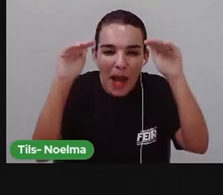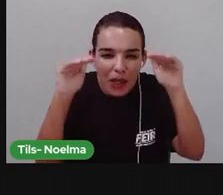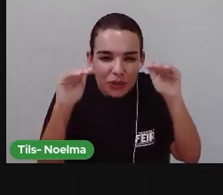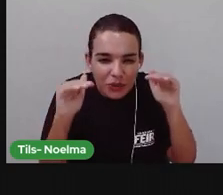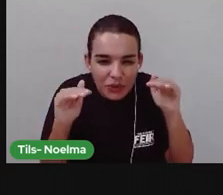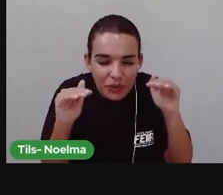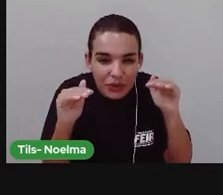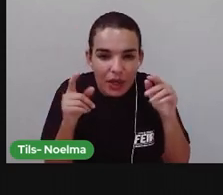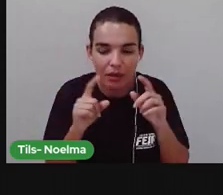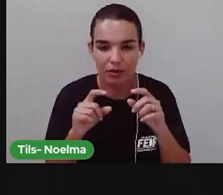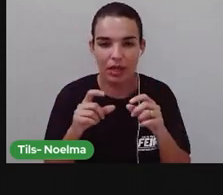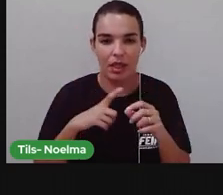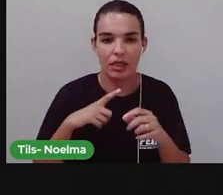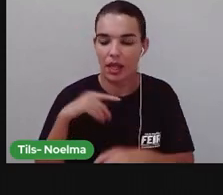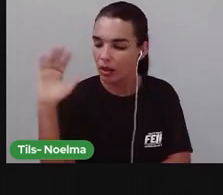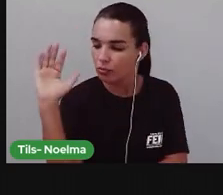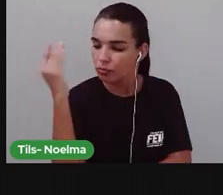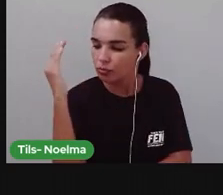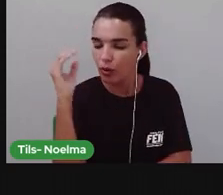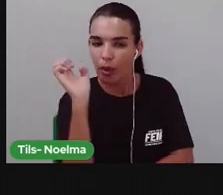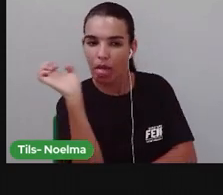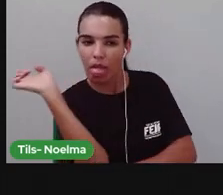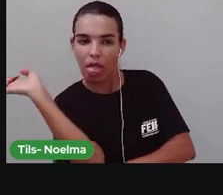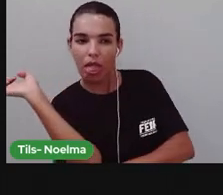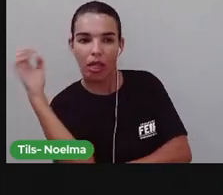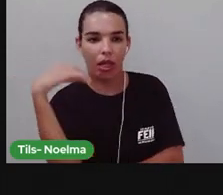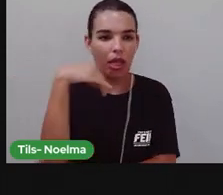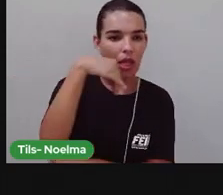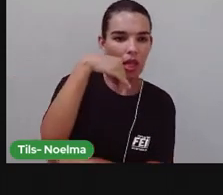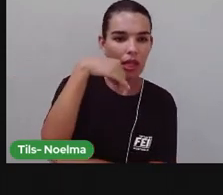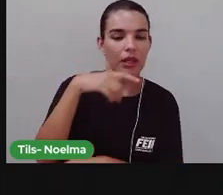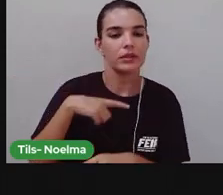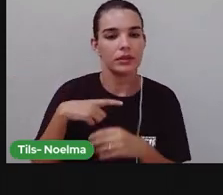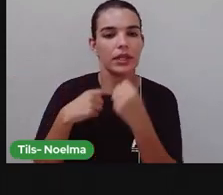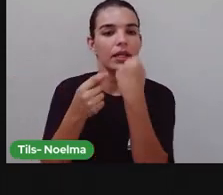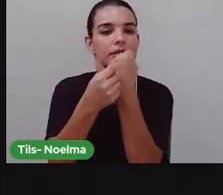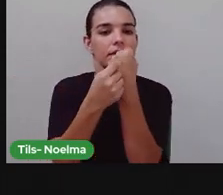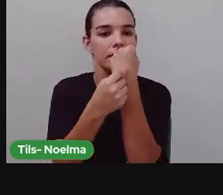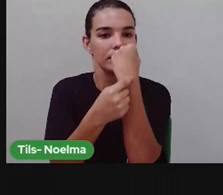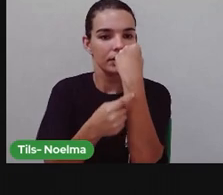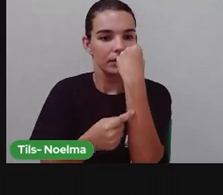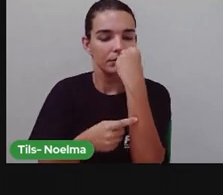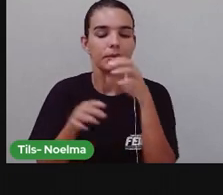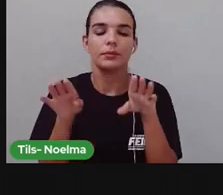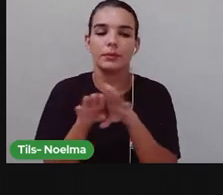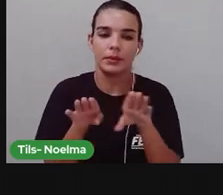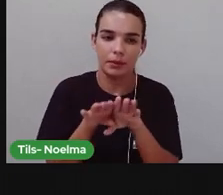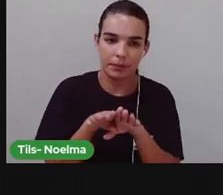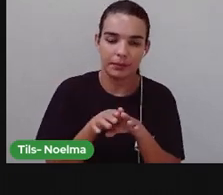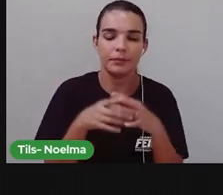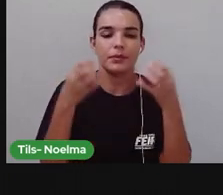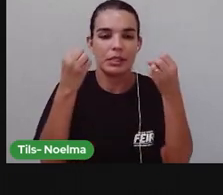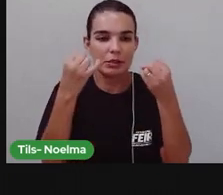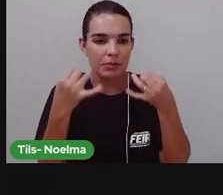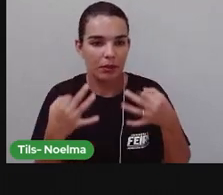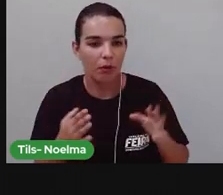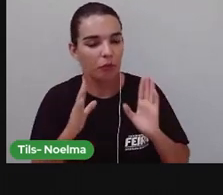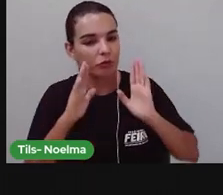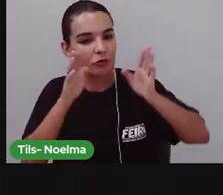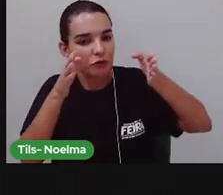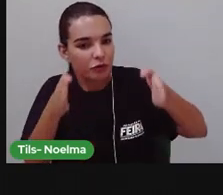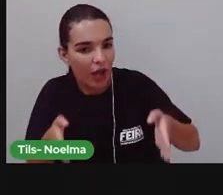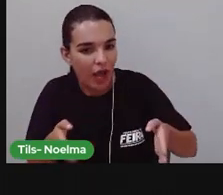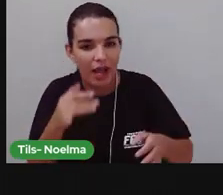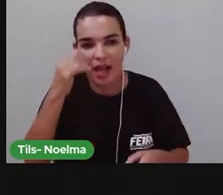Tortuosos Tortos, né? Com espinhos E as folhas caem Do período da seca Que é o que a Pro Já disse pra vocês Pra